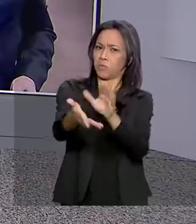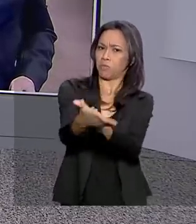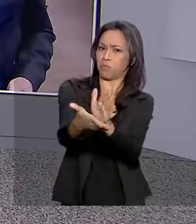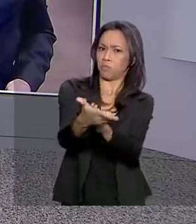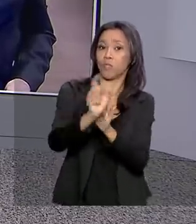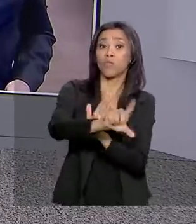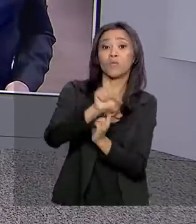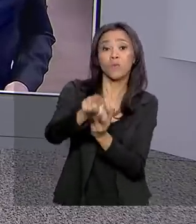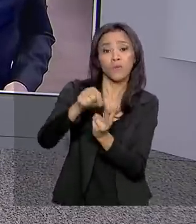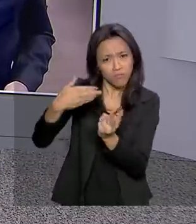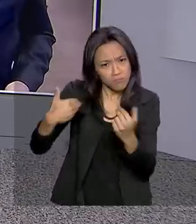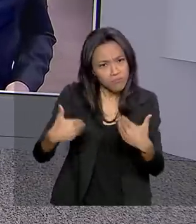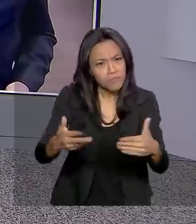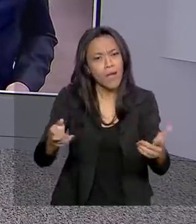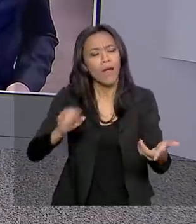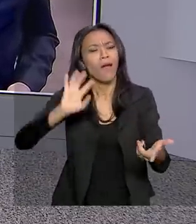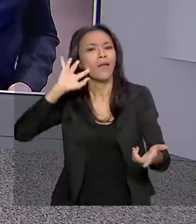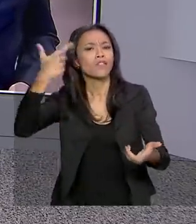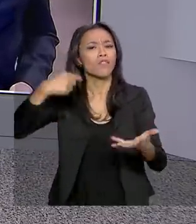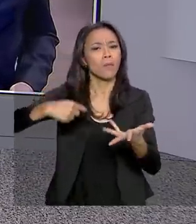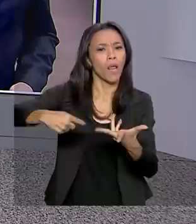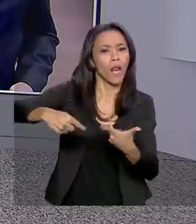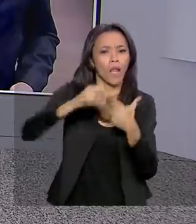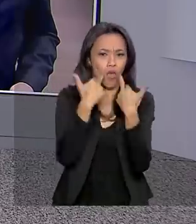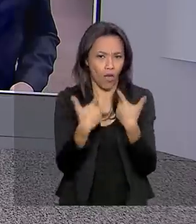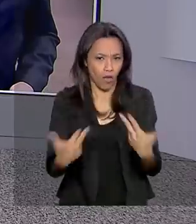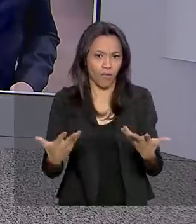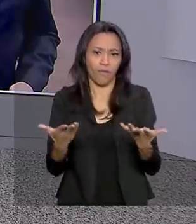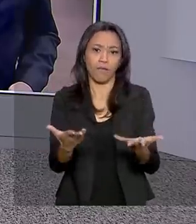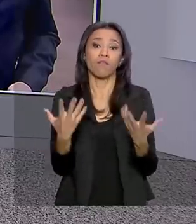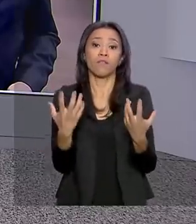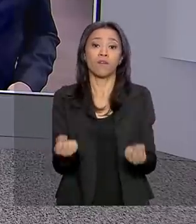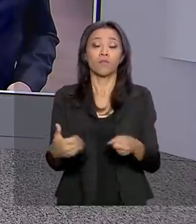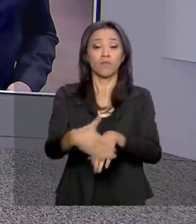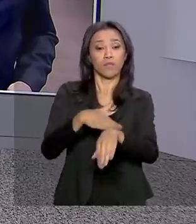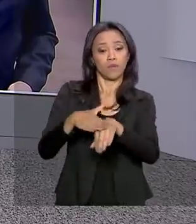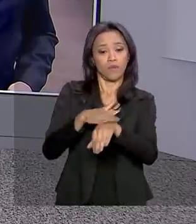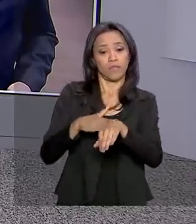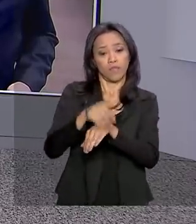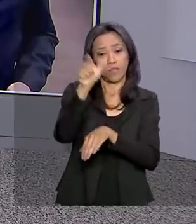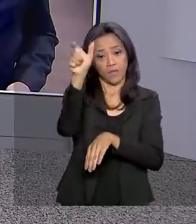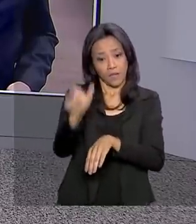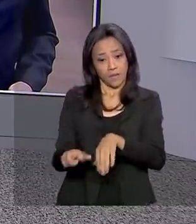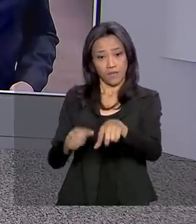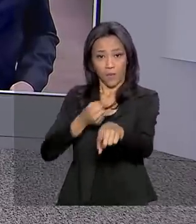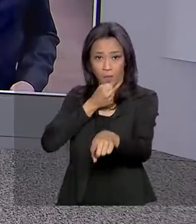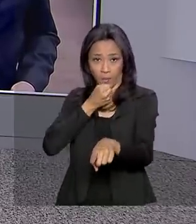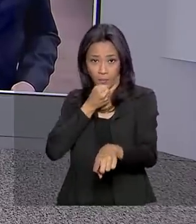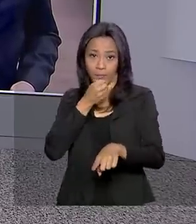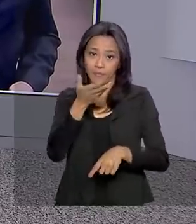escolhidos possam desenvolver soluções inovadoras. Vamos falar então com o repórter Ricardo Ferraz. Bom dia, Ricardo.